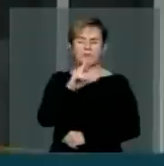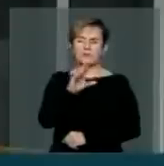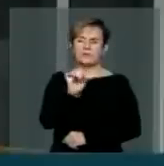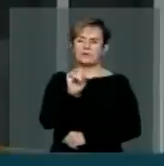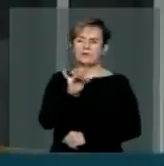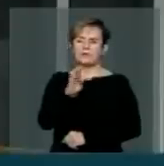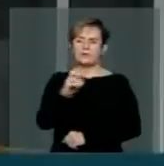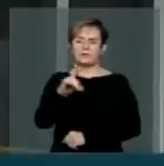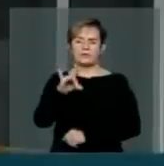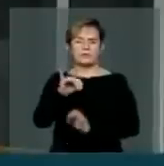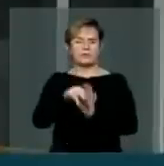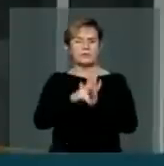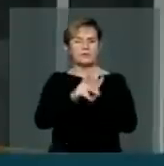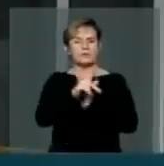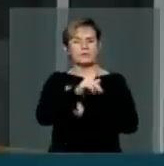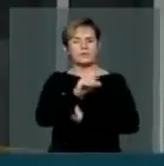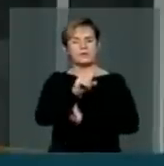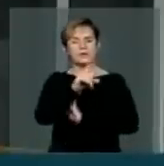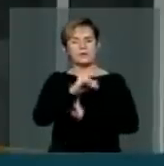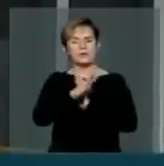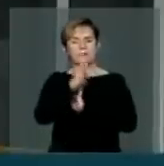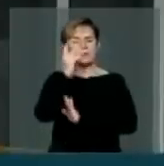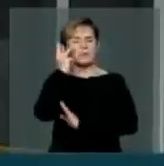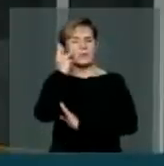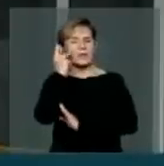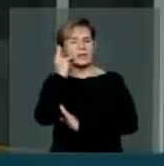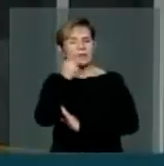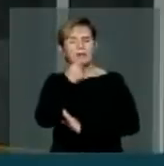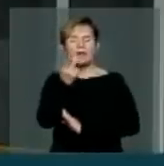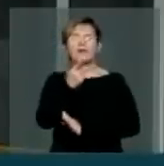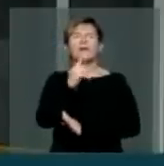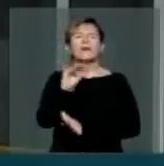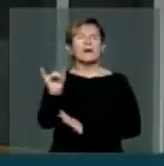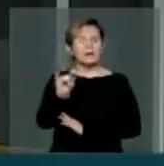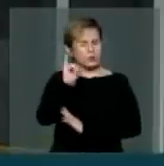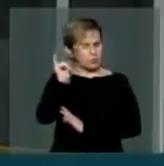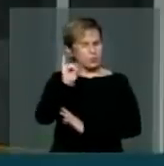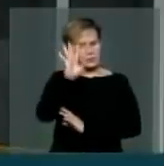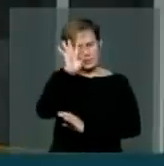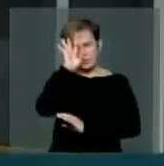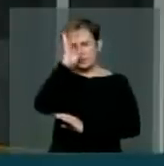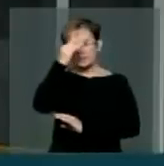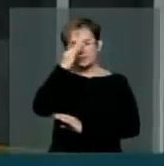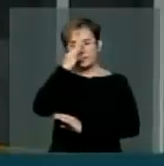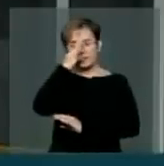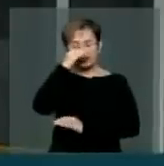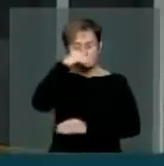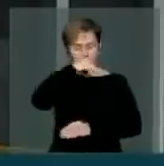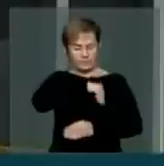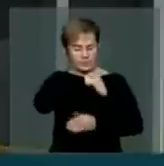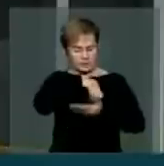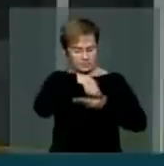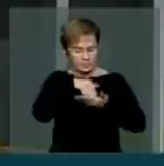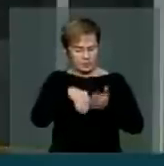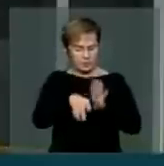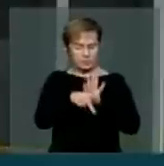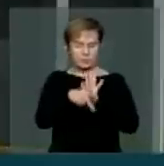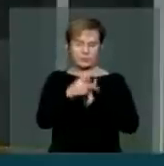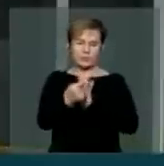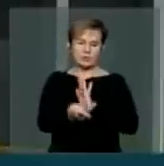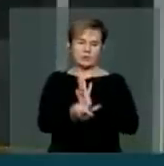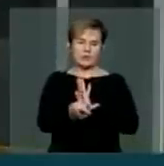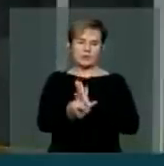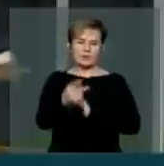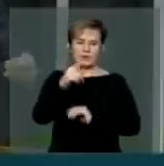PSDB do Ceará, estabelecendo a necessidade de fixar o piso por lei complementar. Eu fui indicado